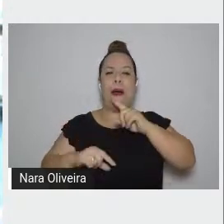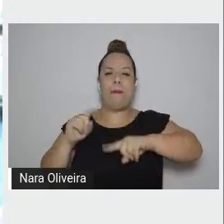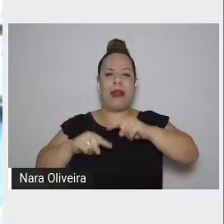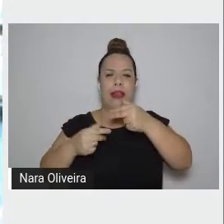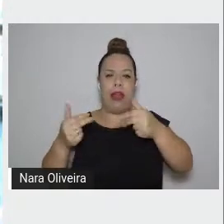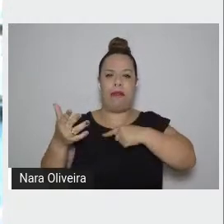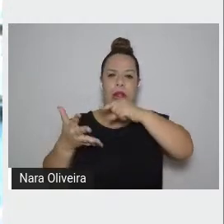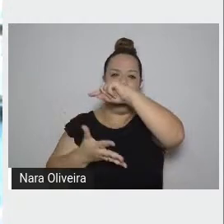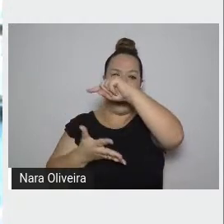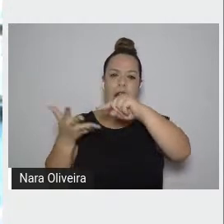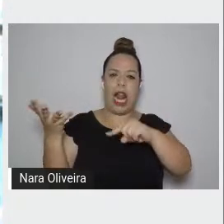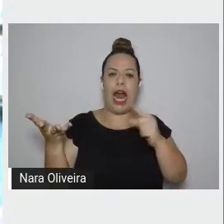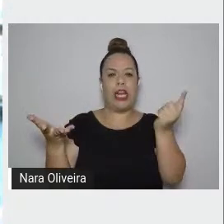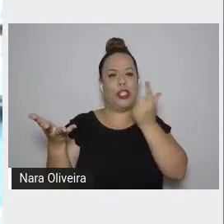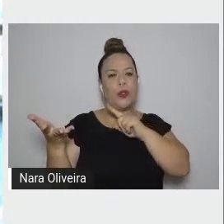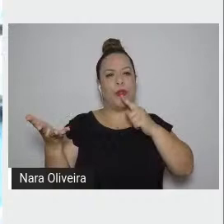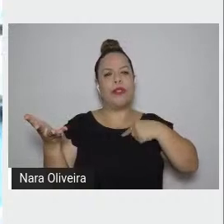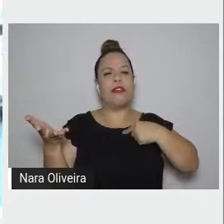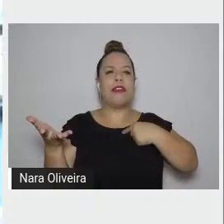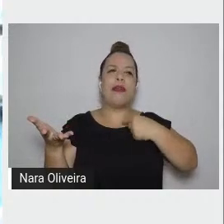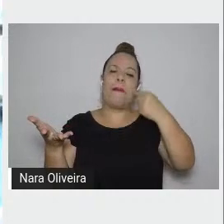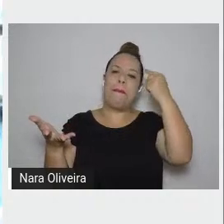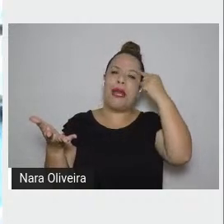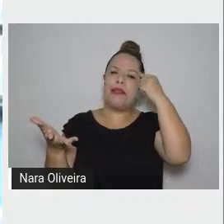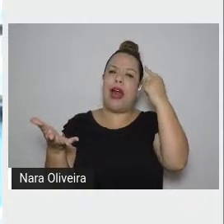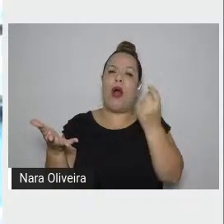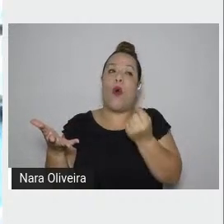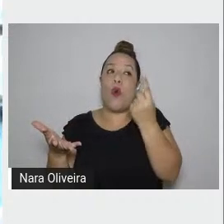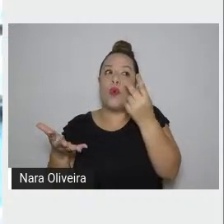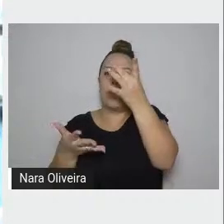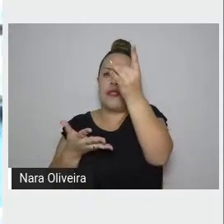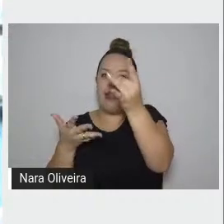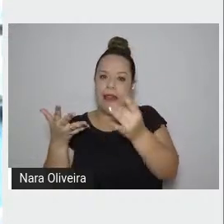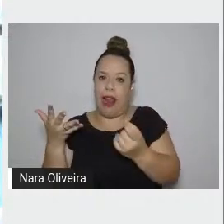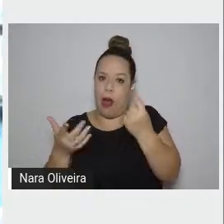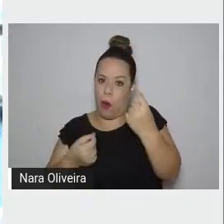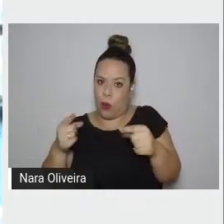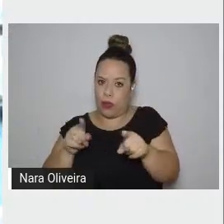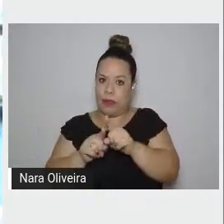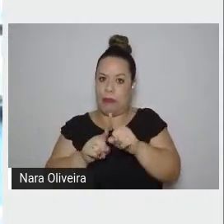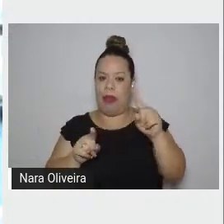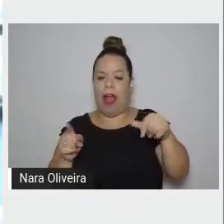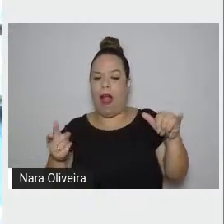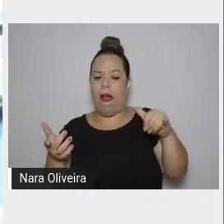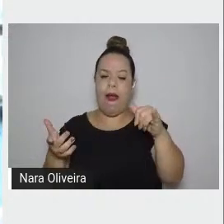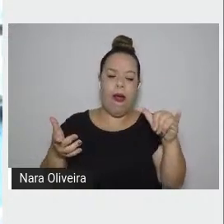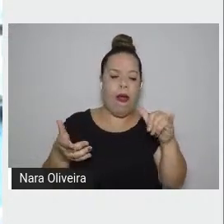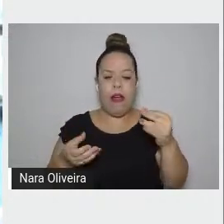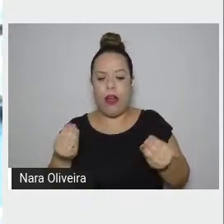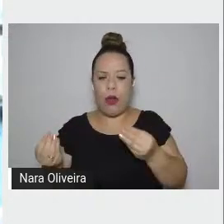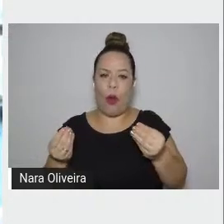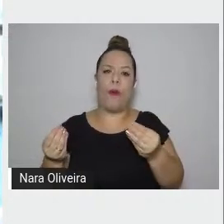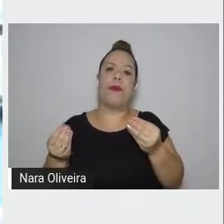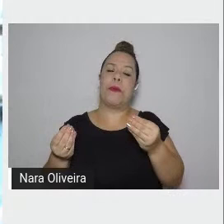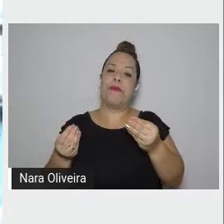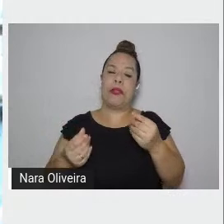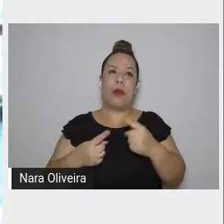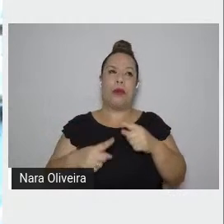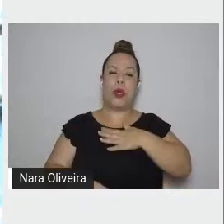Outra razão, para não gostar da ideia de uma aula sobre o Saramago, é que